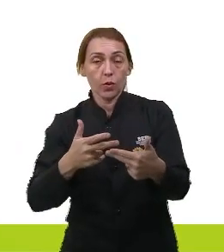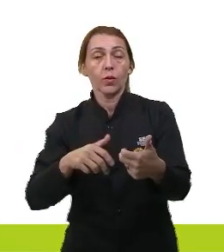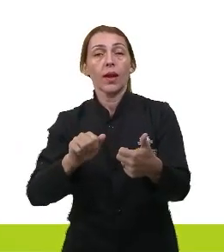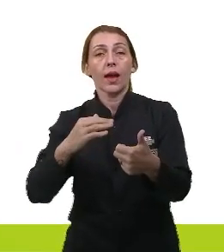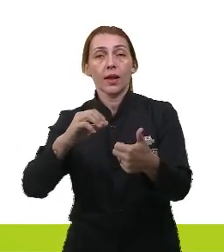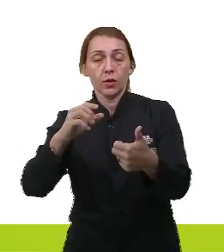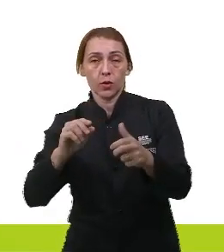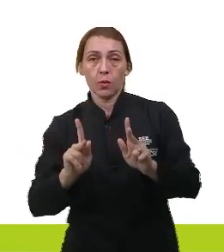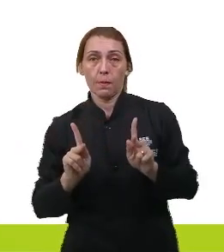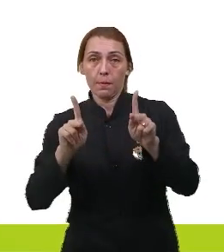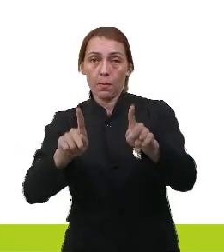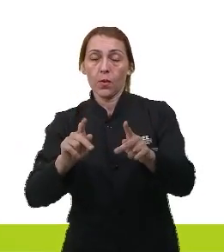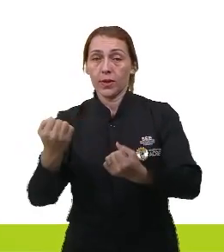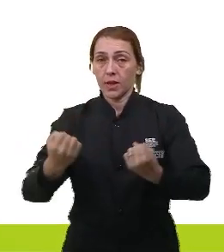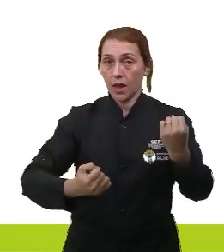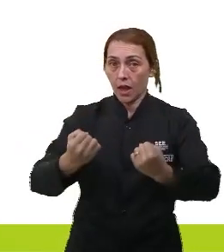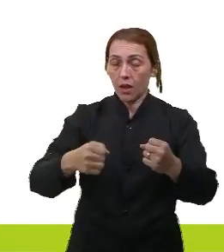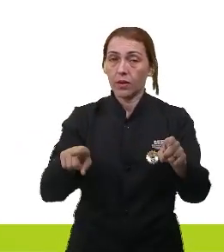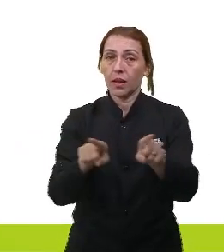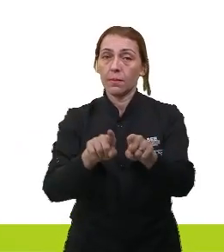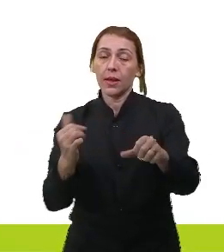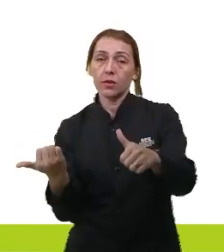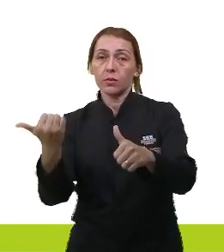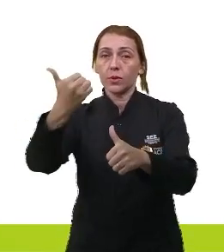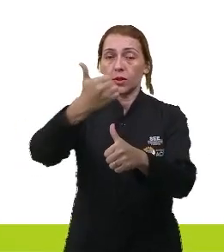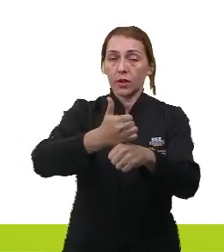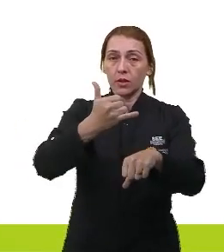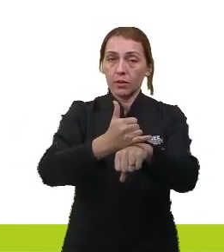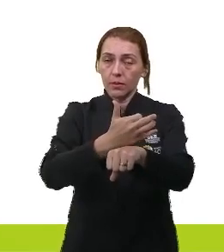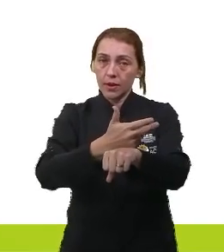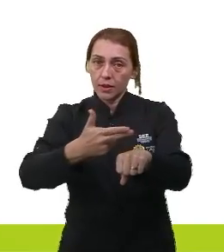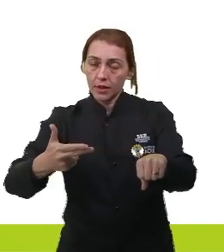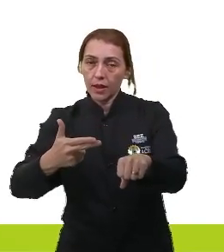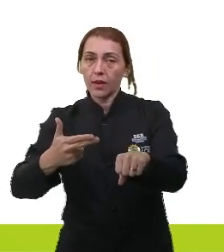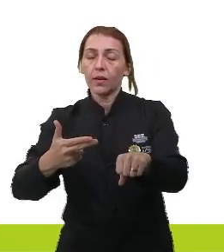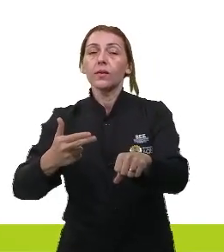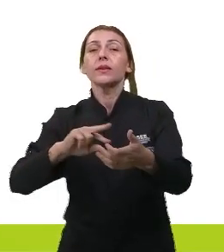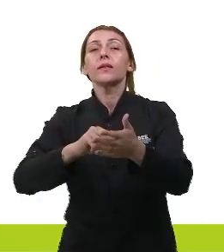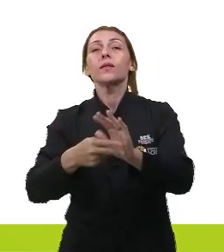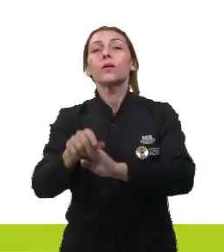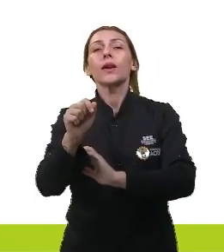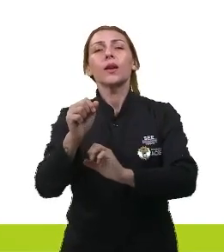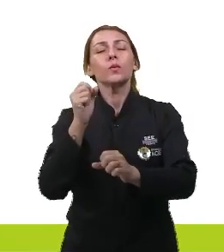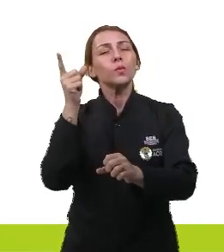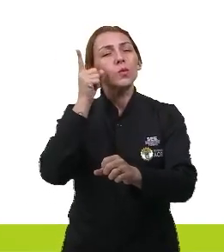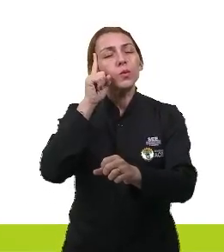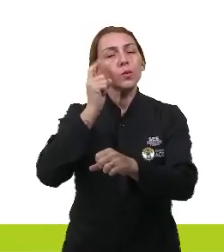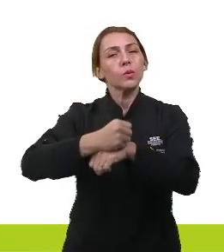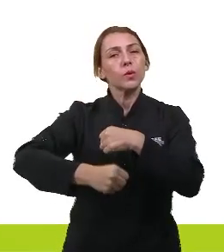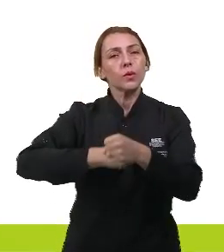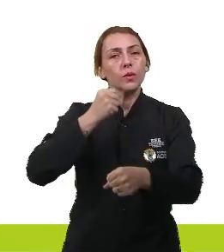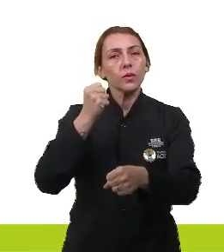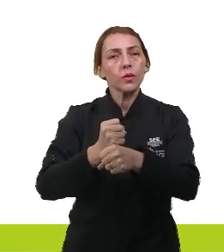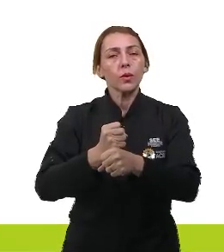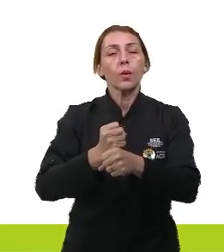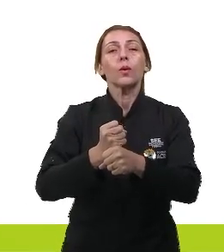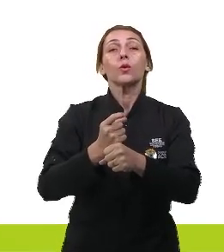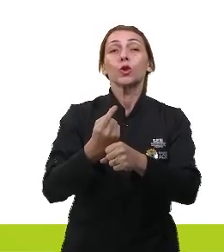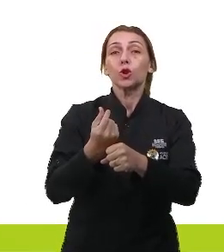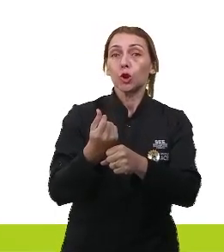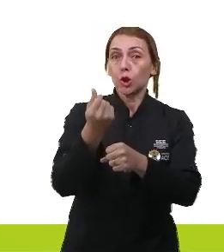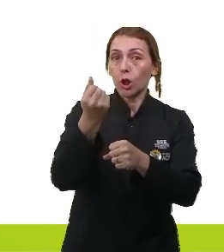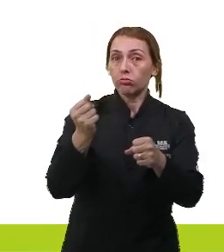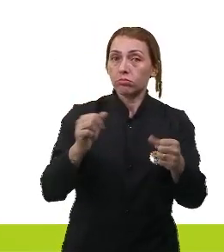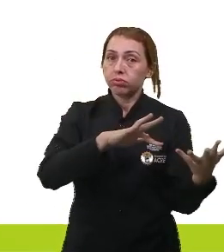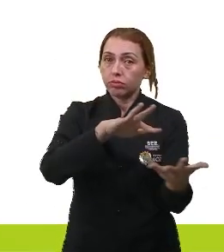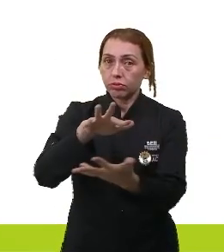pontes e automóveis. E a substituição desse metal corroído, acarreta todos os anos, grande gasto de dinheiro em todo o